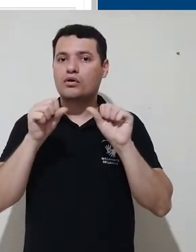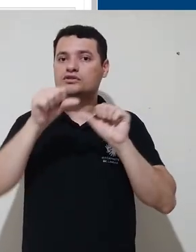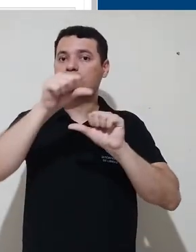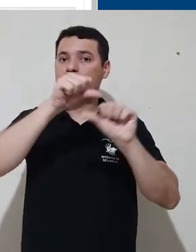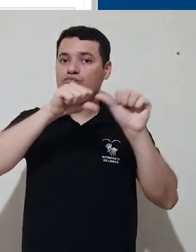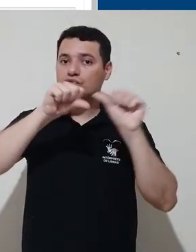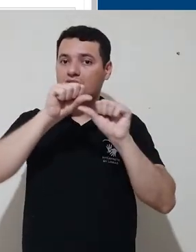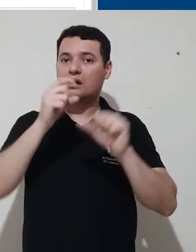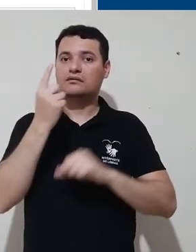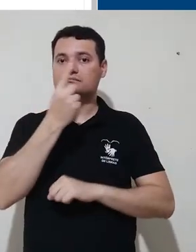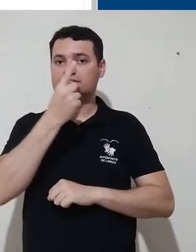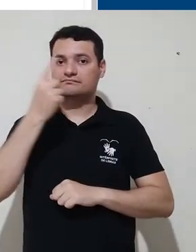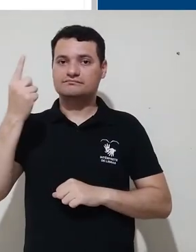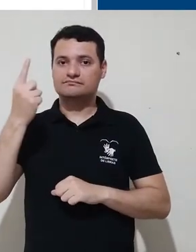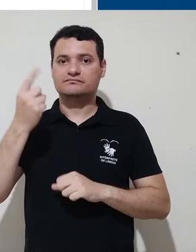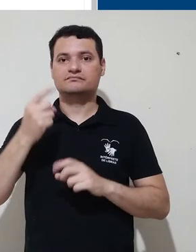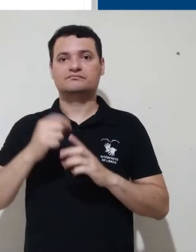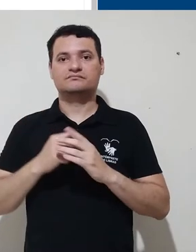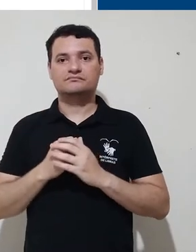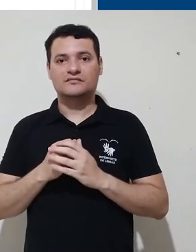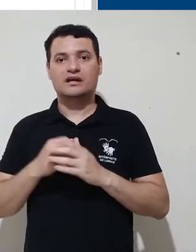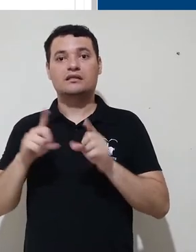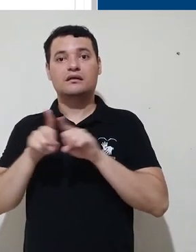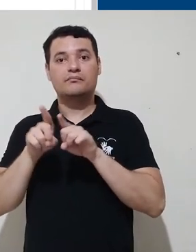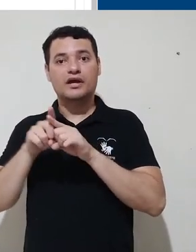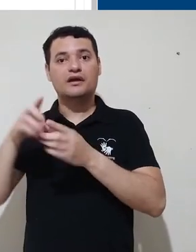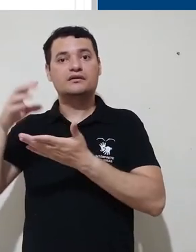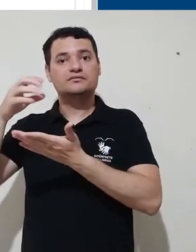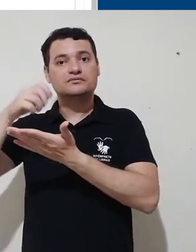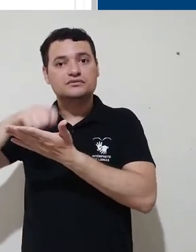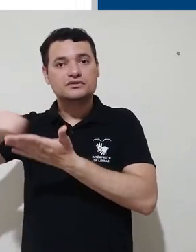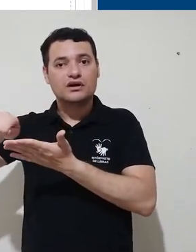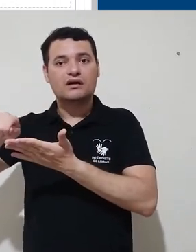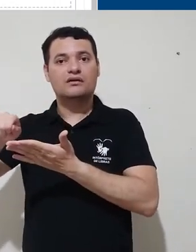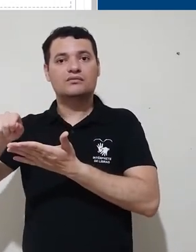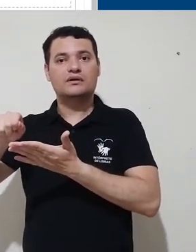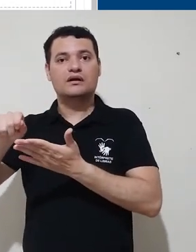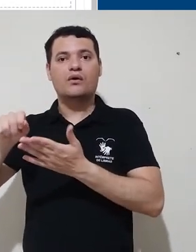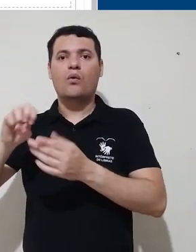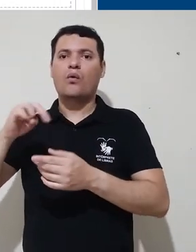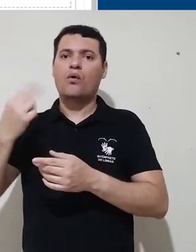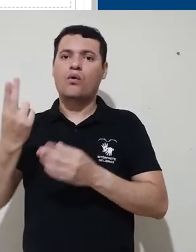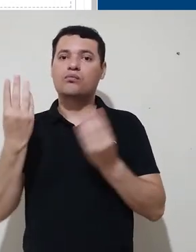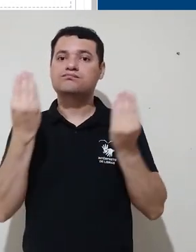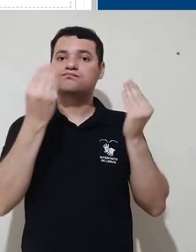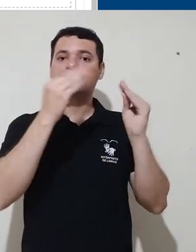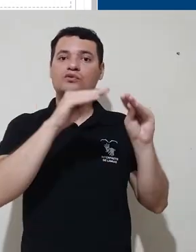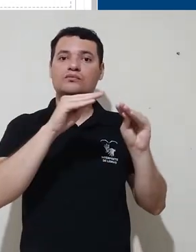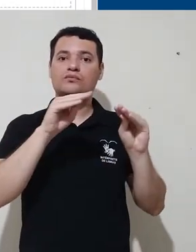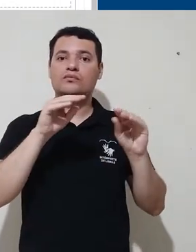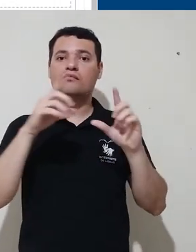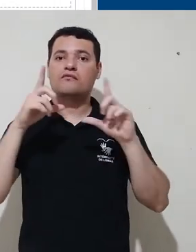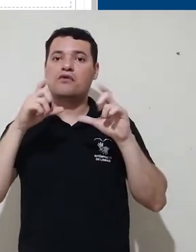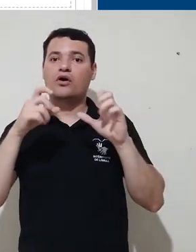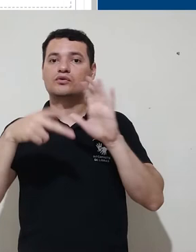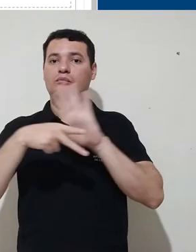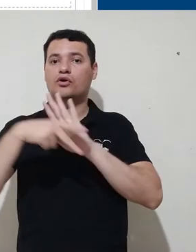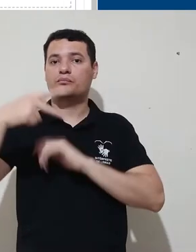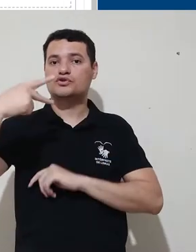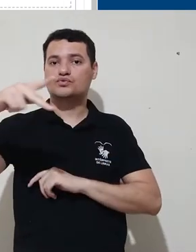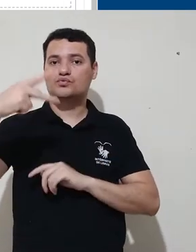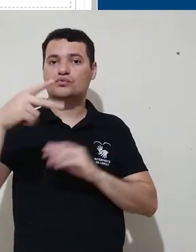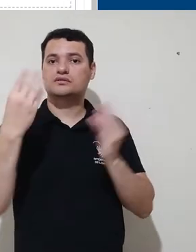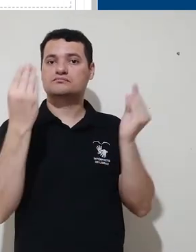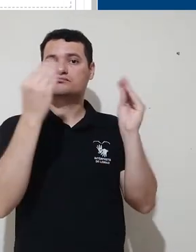está correta, você pode vir aqui e fazer as alterações, colocar descrições e, inclusive, inserir a sua imagem.